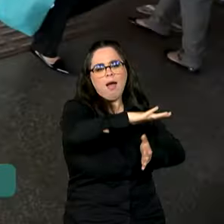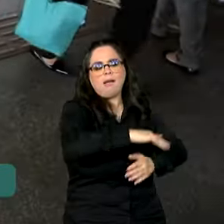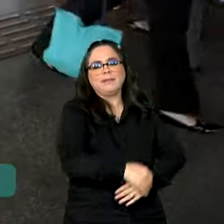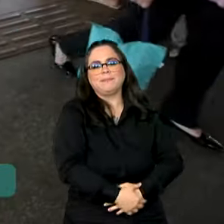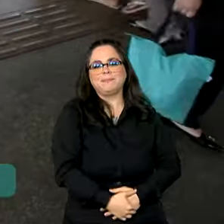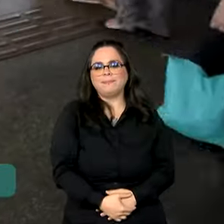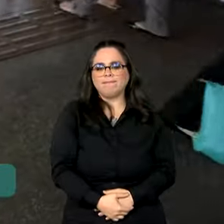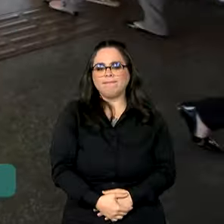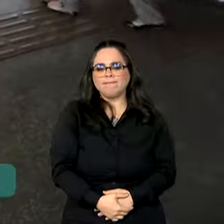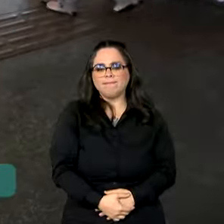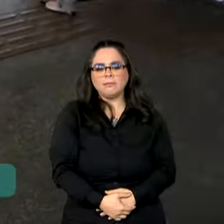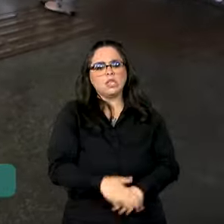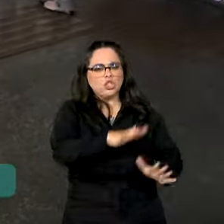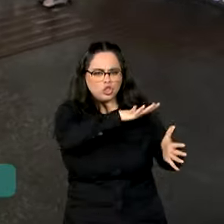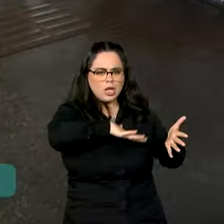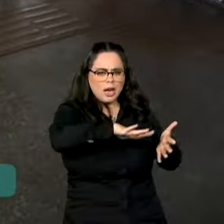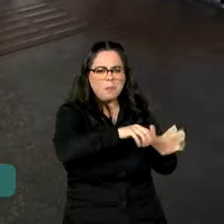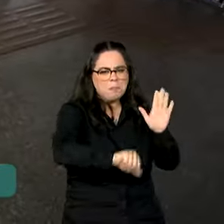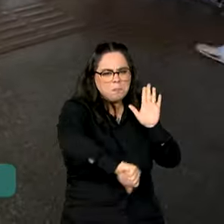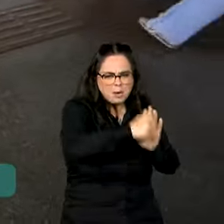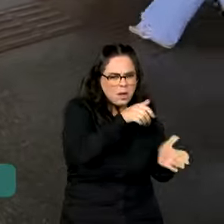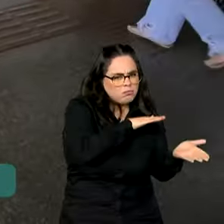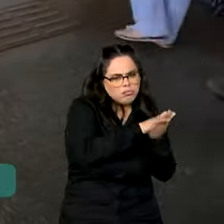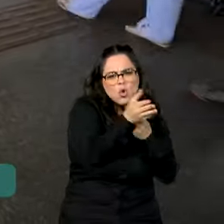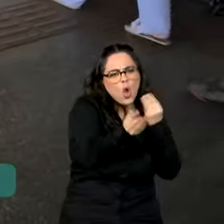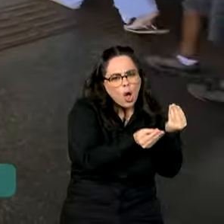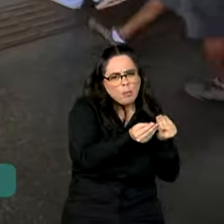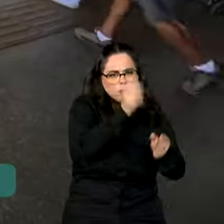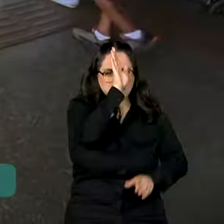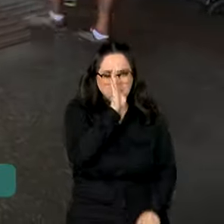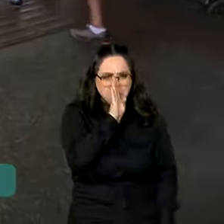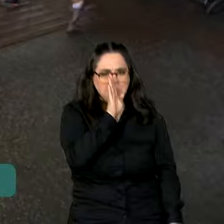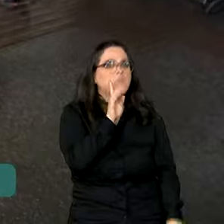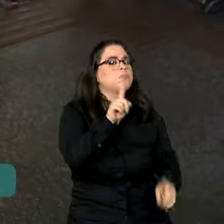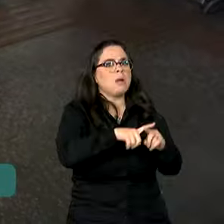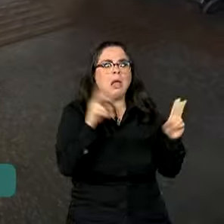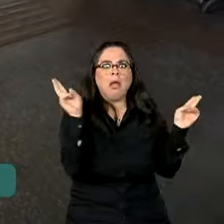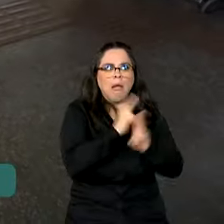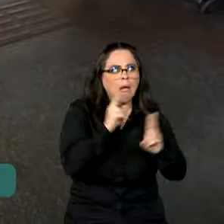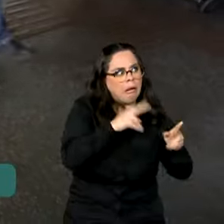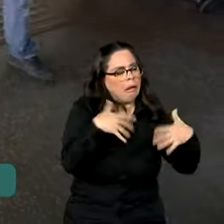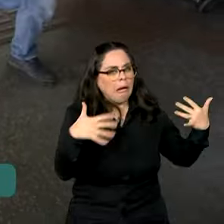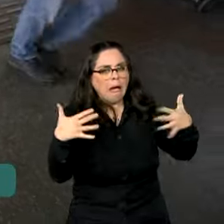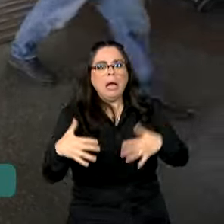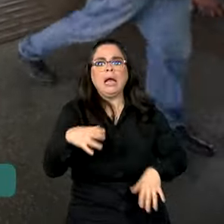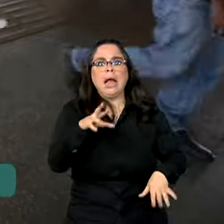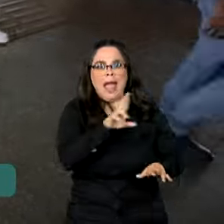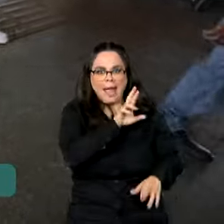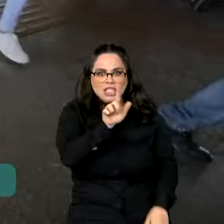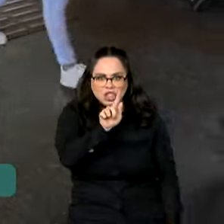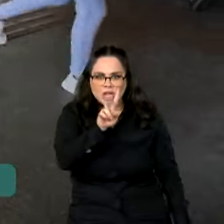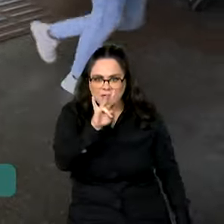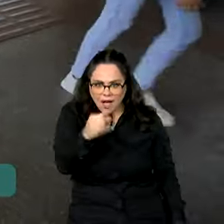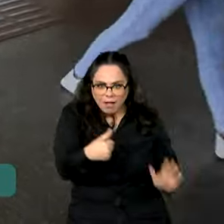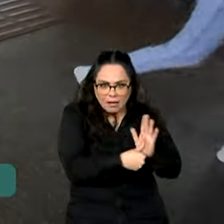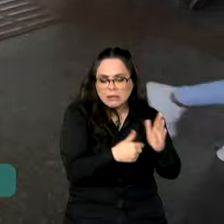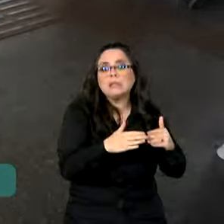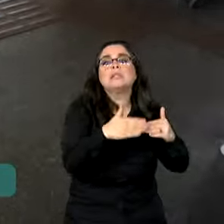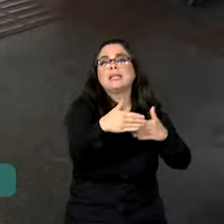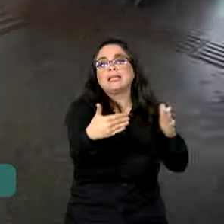A primeira via da SIM é gratuita, mas você não precisa sair correndo, porque o seu RG atual vale até